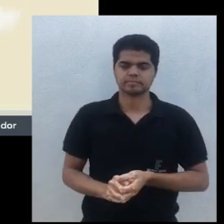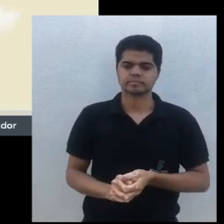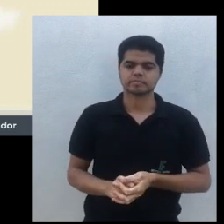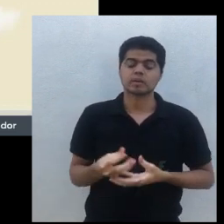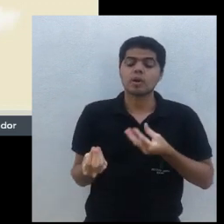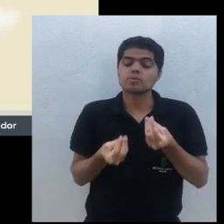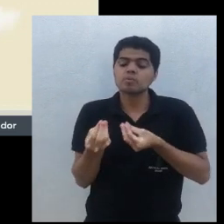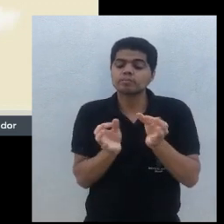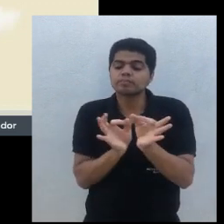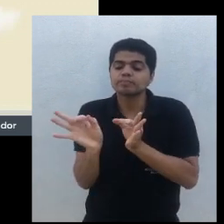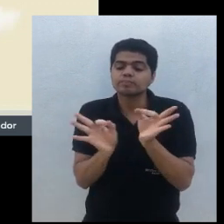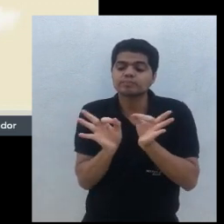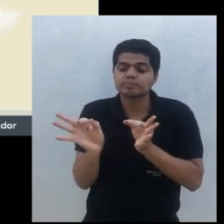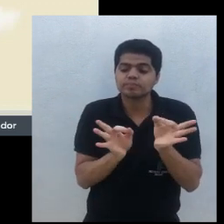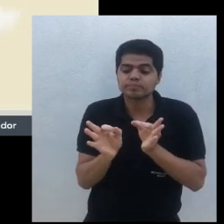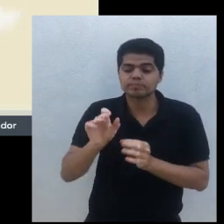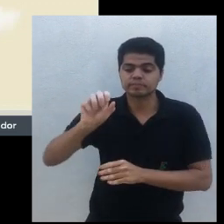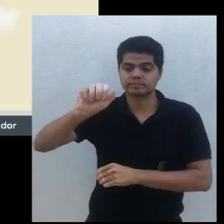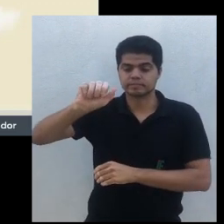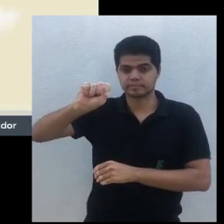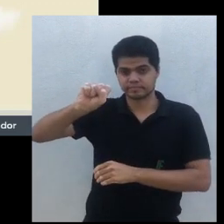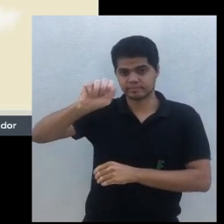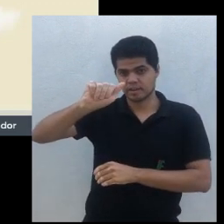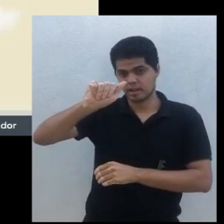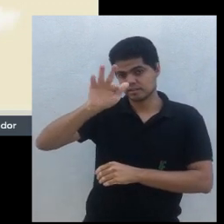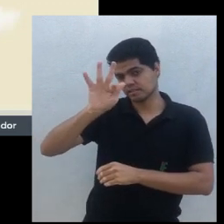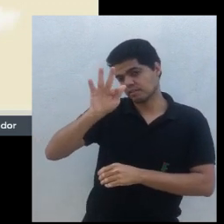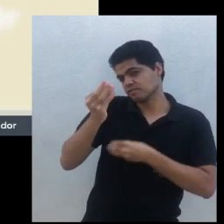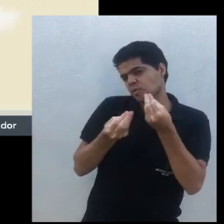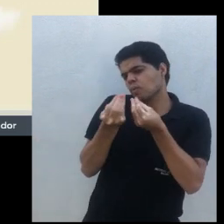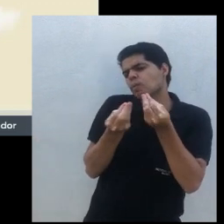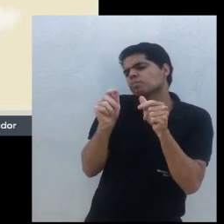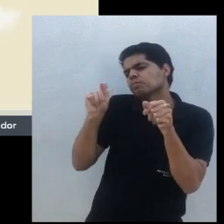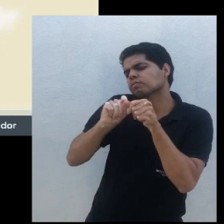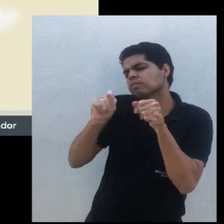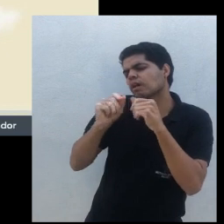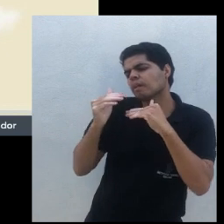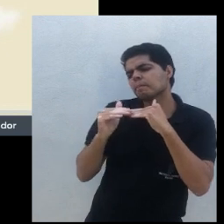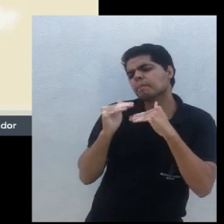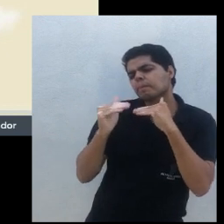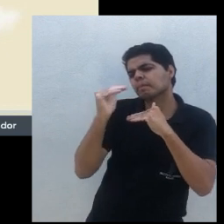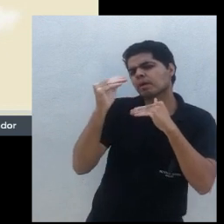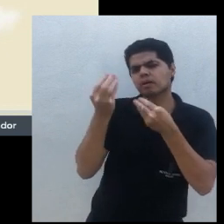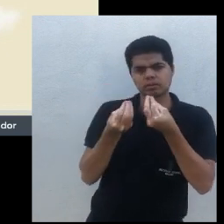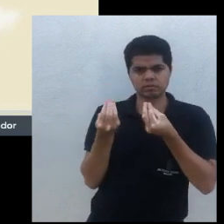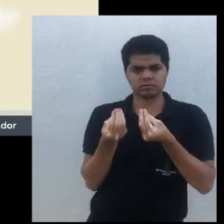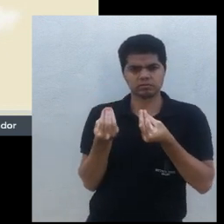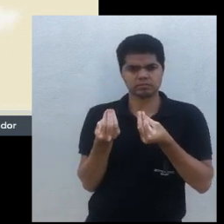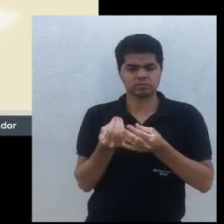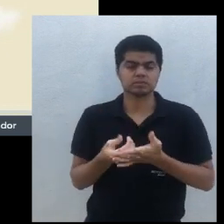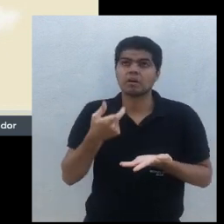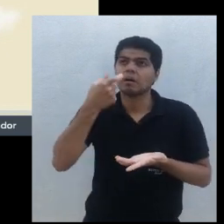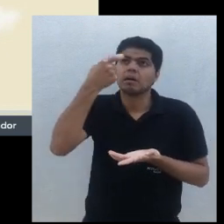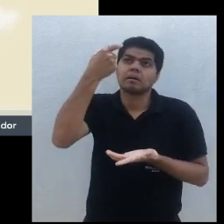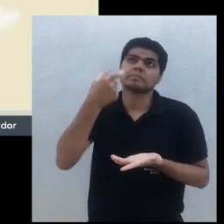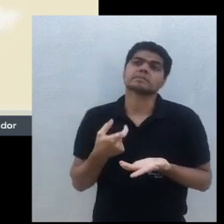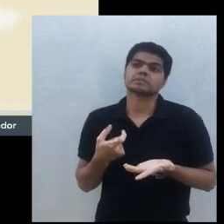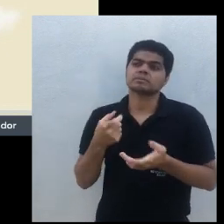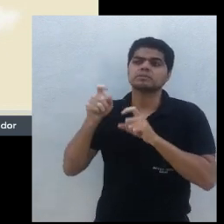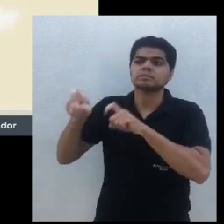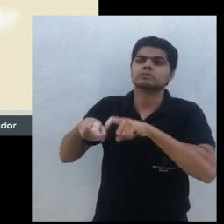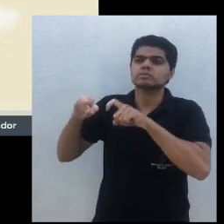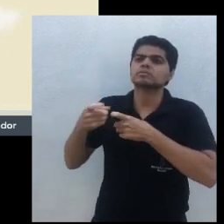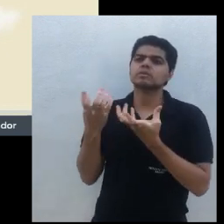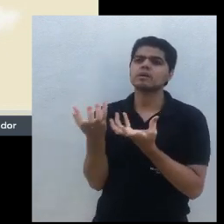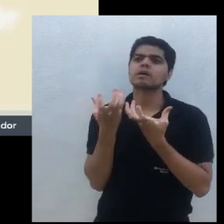do SAF. Então, é muito importante saber essa montagem. O que é o agricultor quer? Geralmente, a gente tem aqui uma